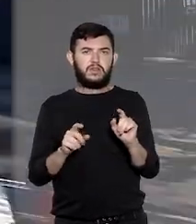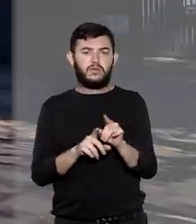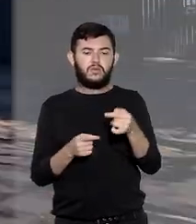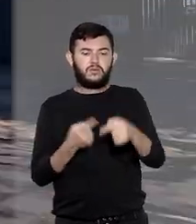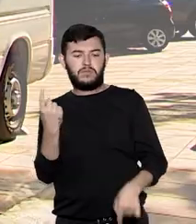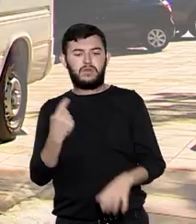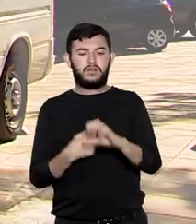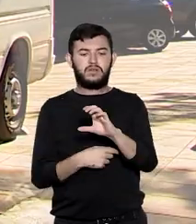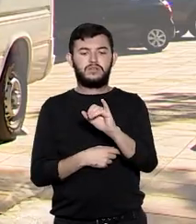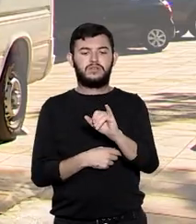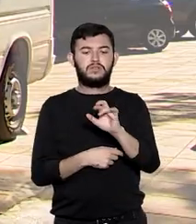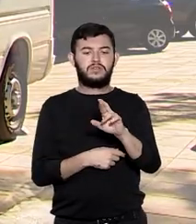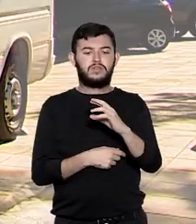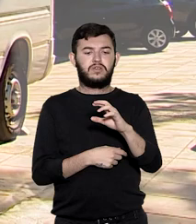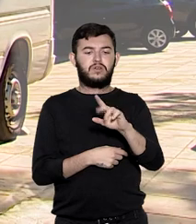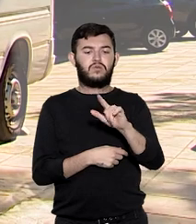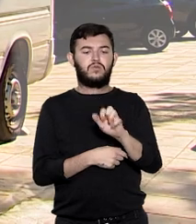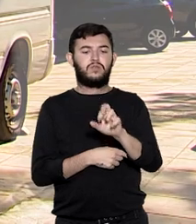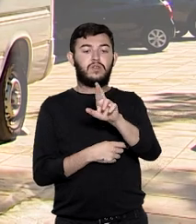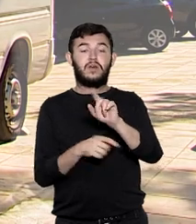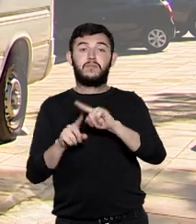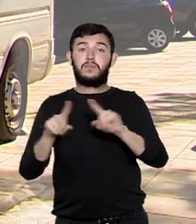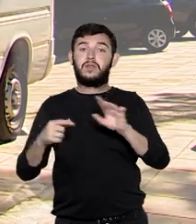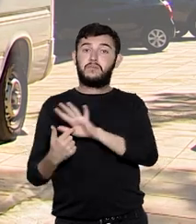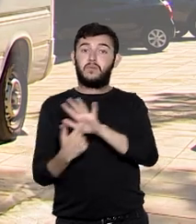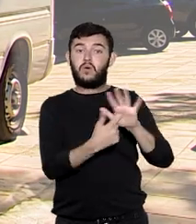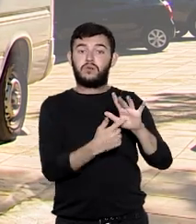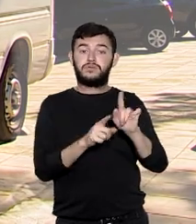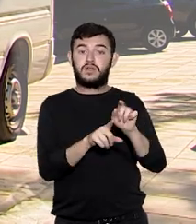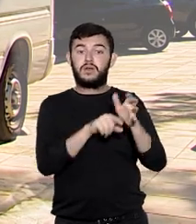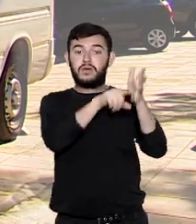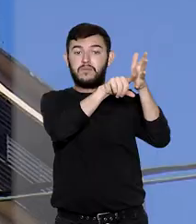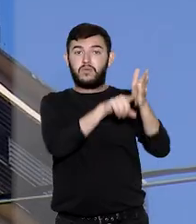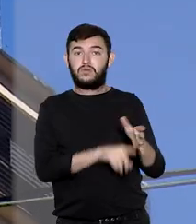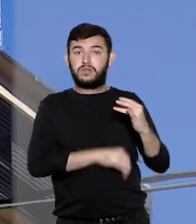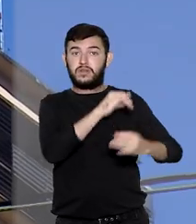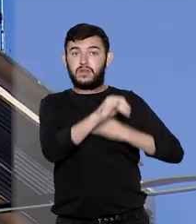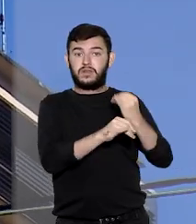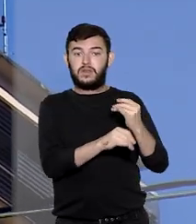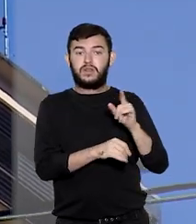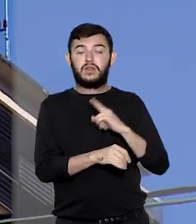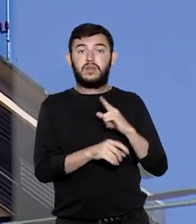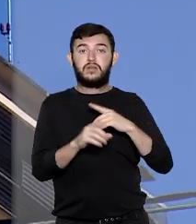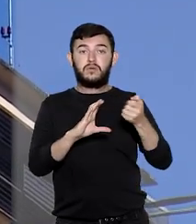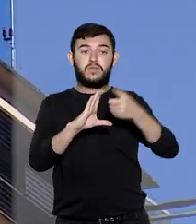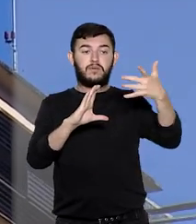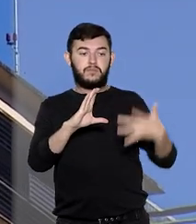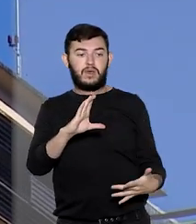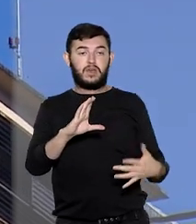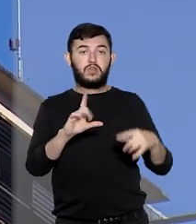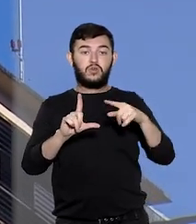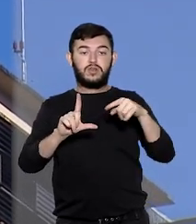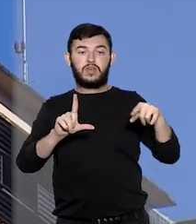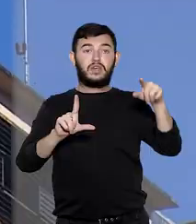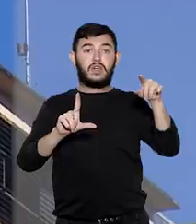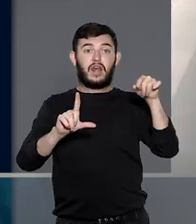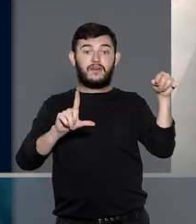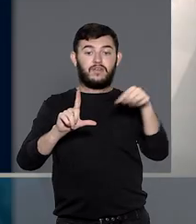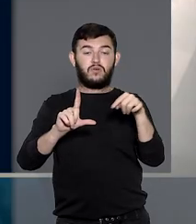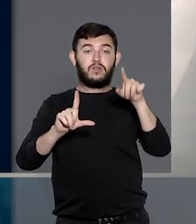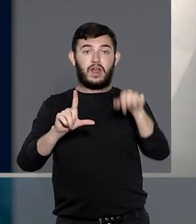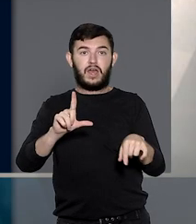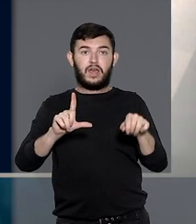forma circular, mas no modo de apresentação dos resultados da busca na internet com um aspecto gráfico novo e original.